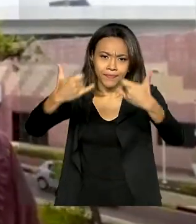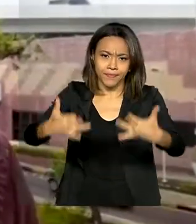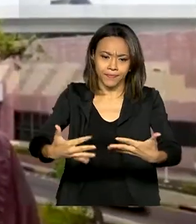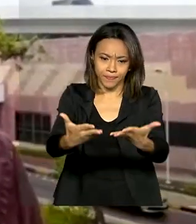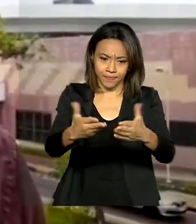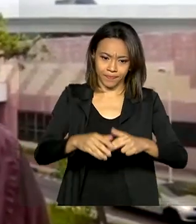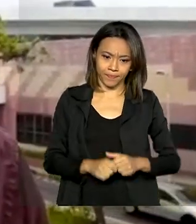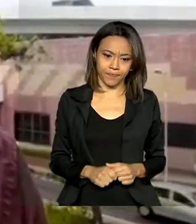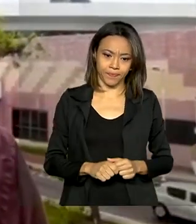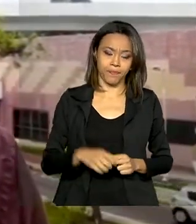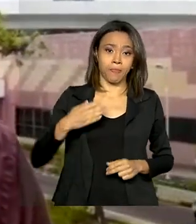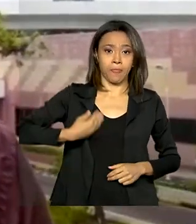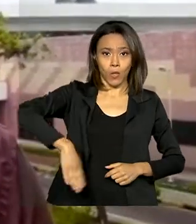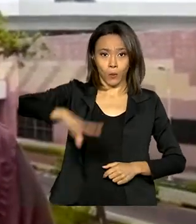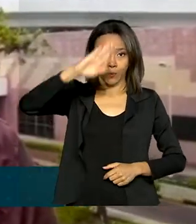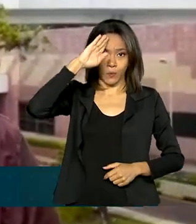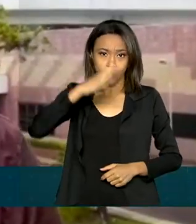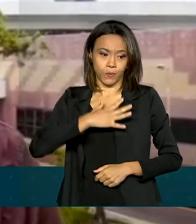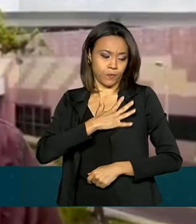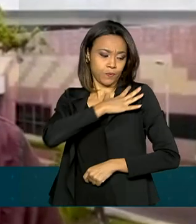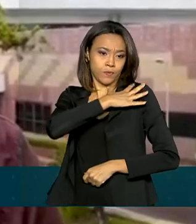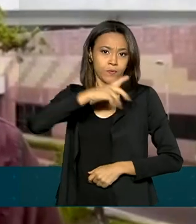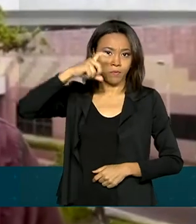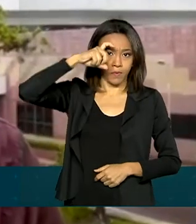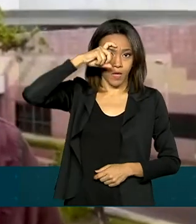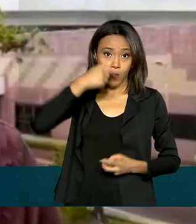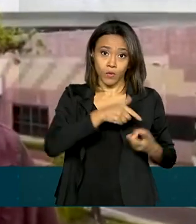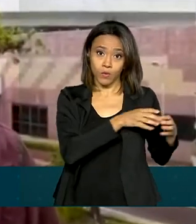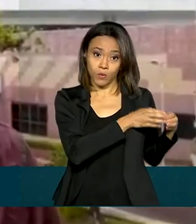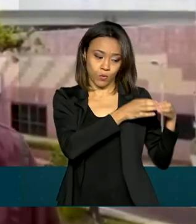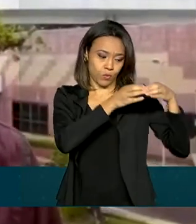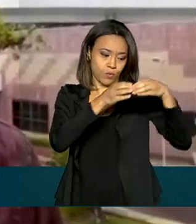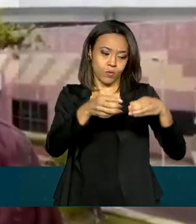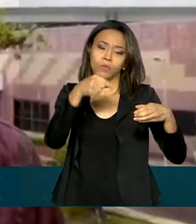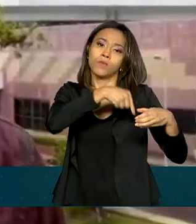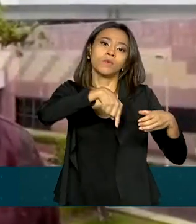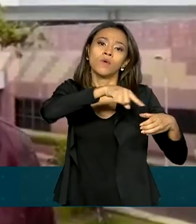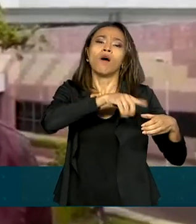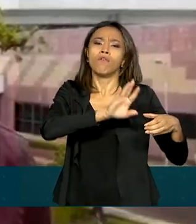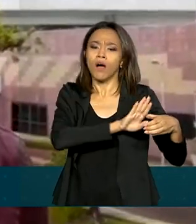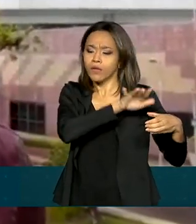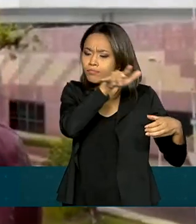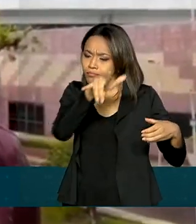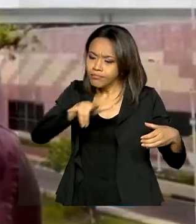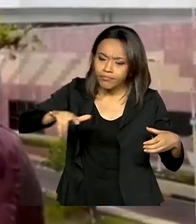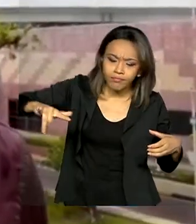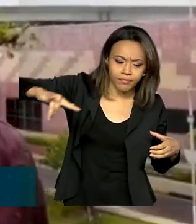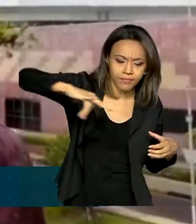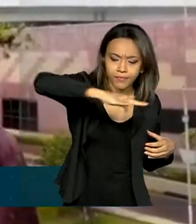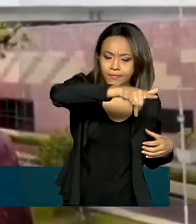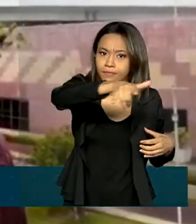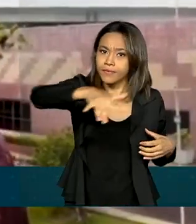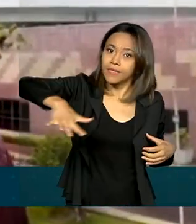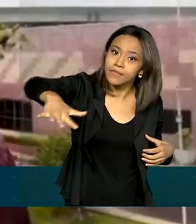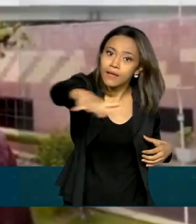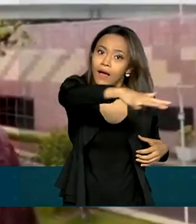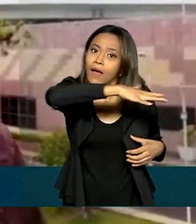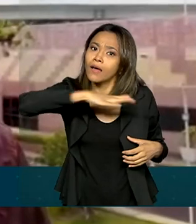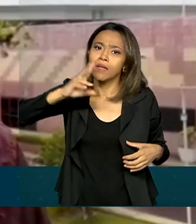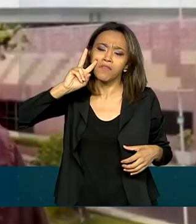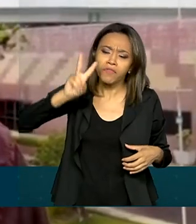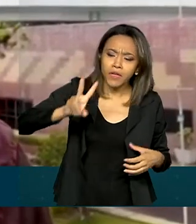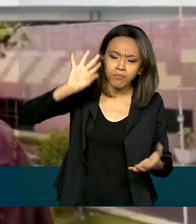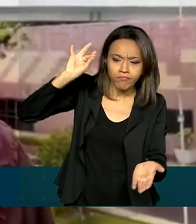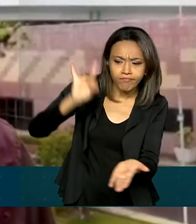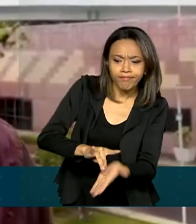O general Hamilton Mourão e os diplomatas farão sobrevoos pela região amazônica para verificar a real situação de